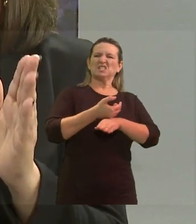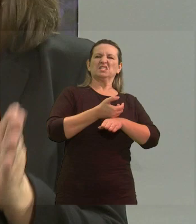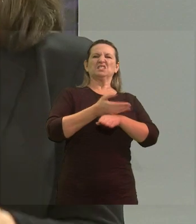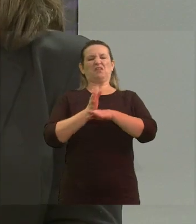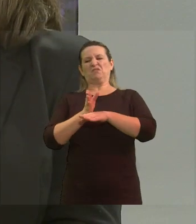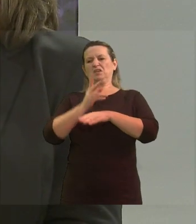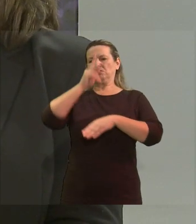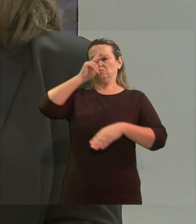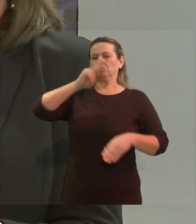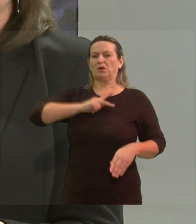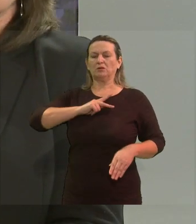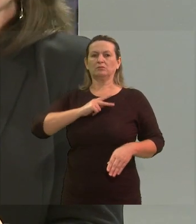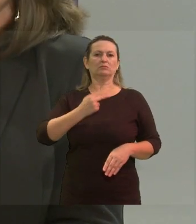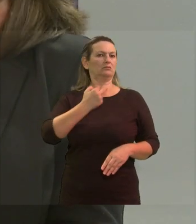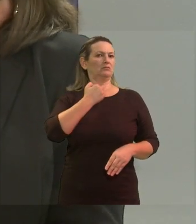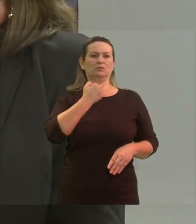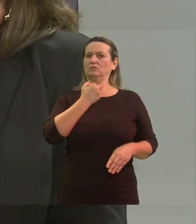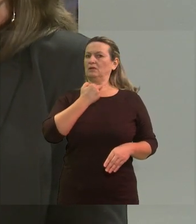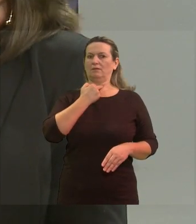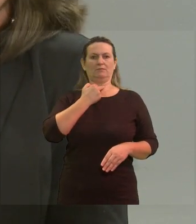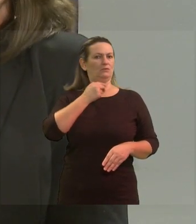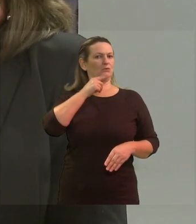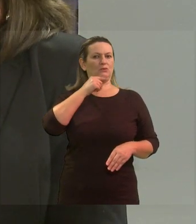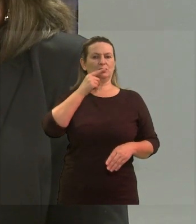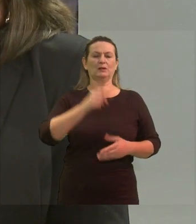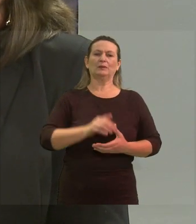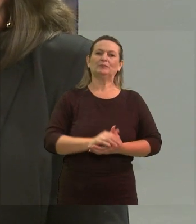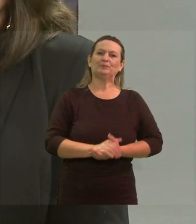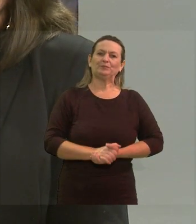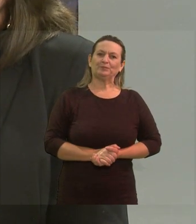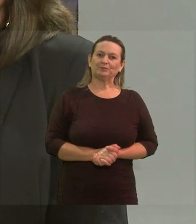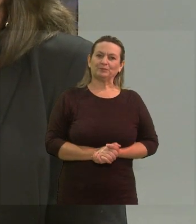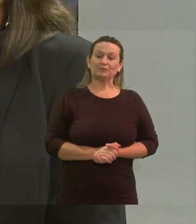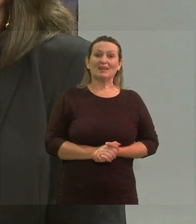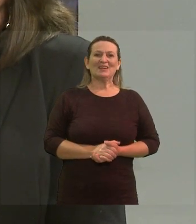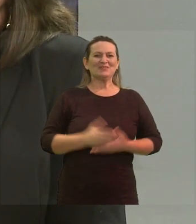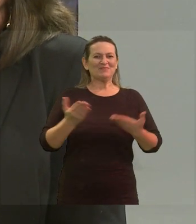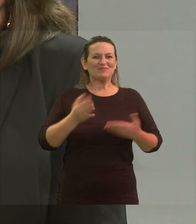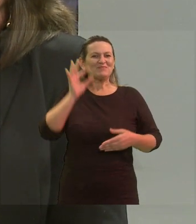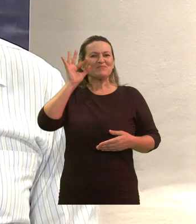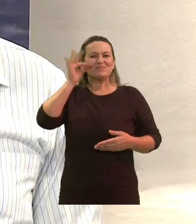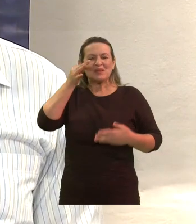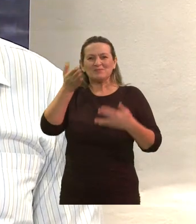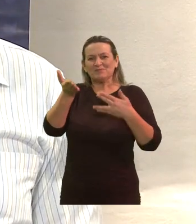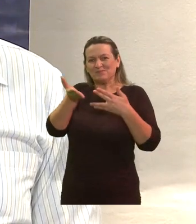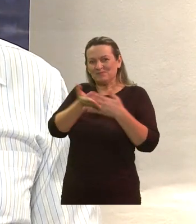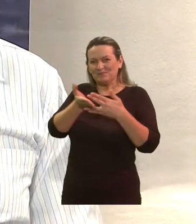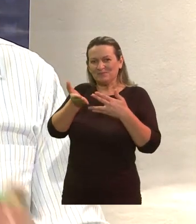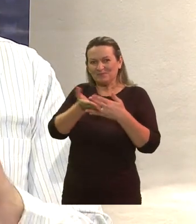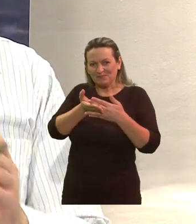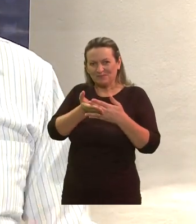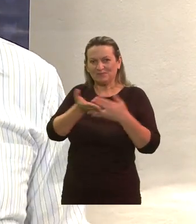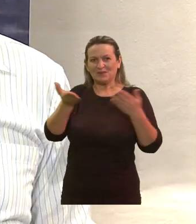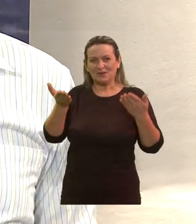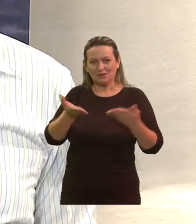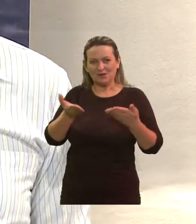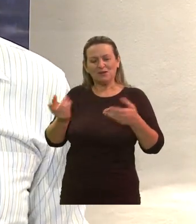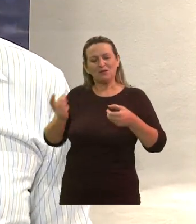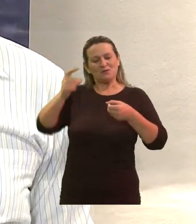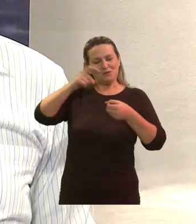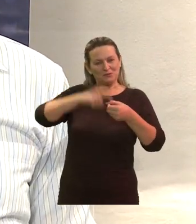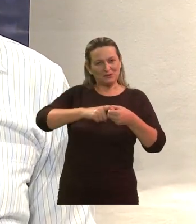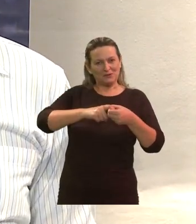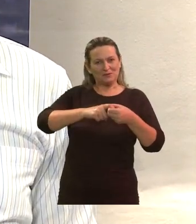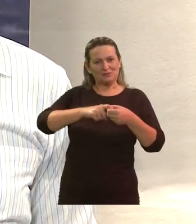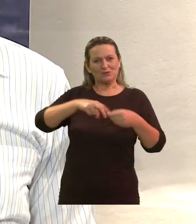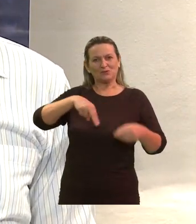vira, agora você, dessa vontade, já consegue, não é isso. Perfeito, professora. Nós vamos fazer um rápido intervalo agora e a gente já